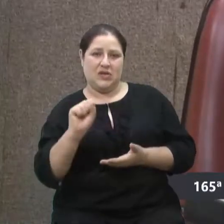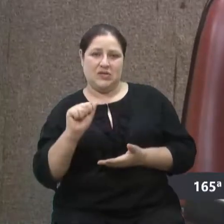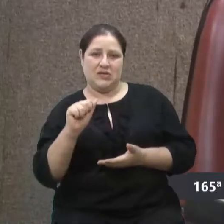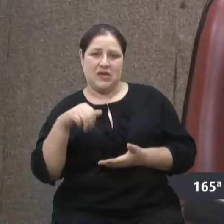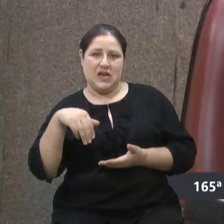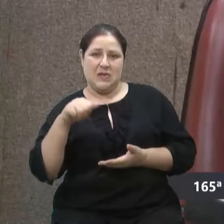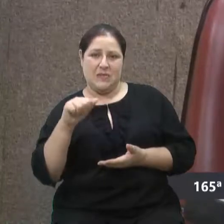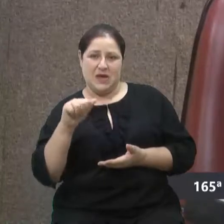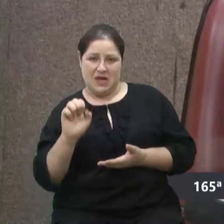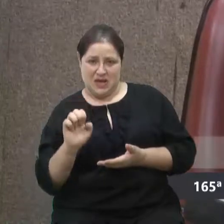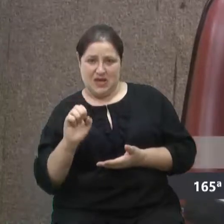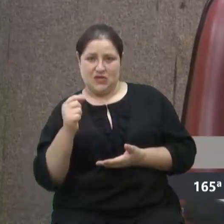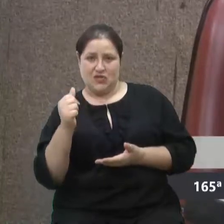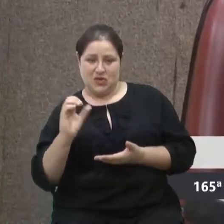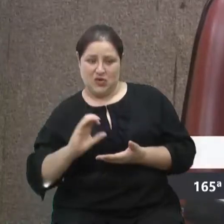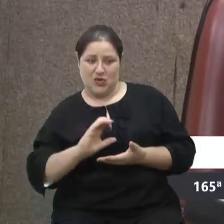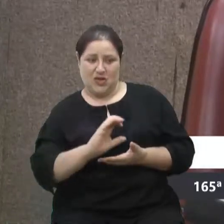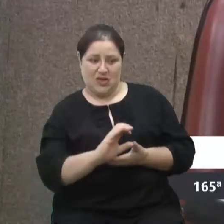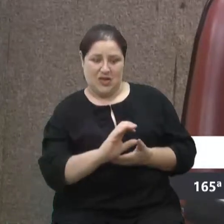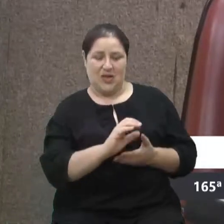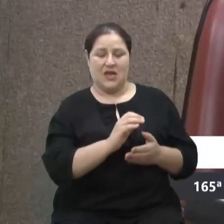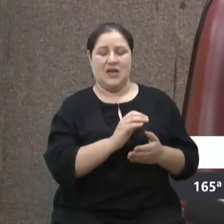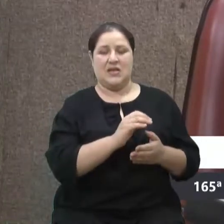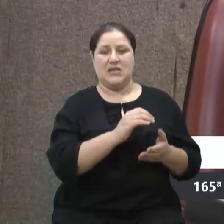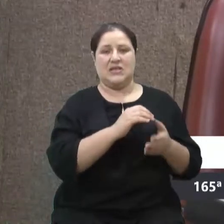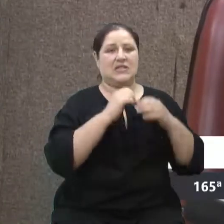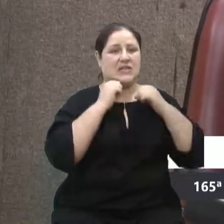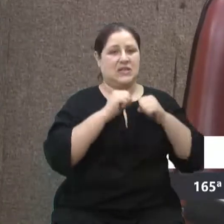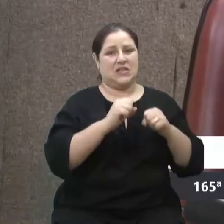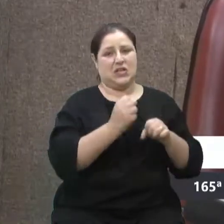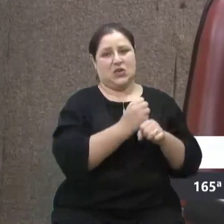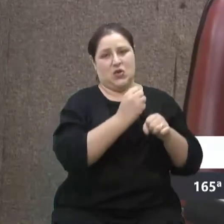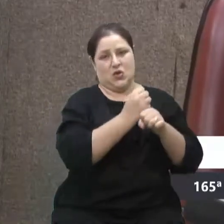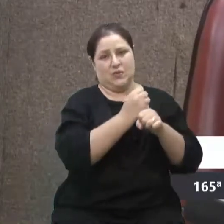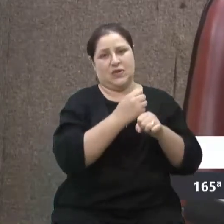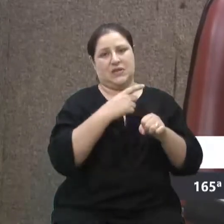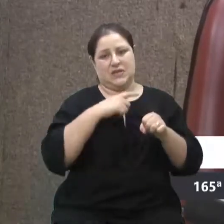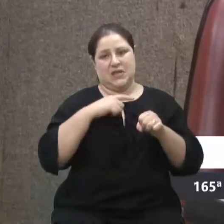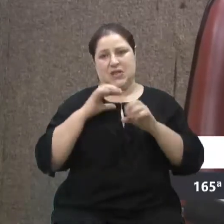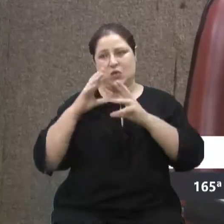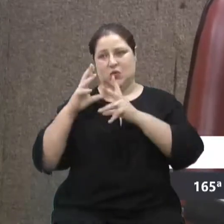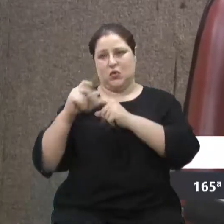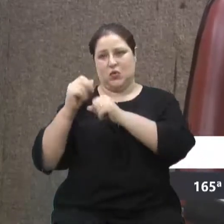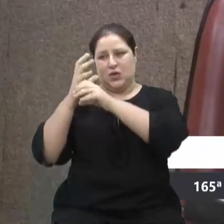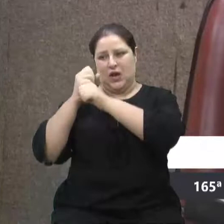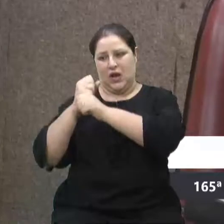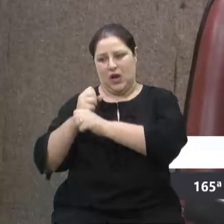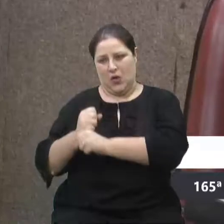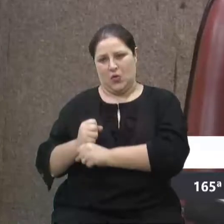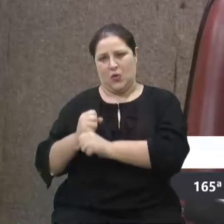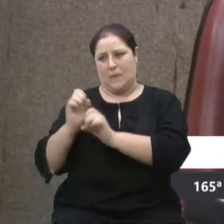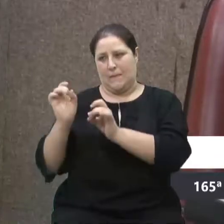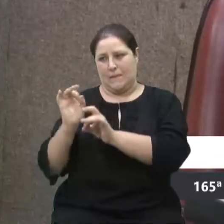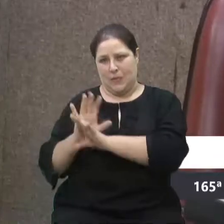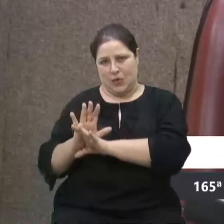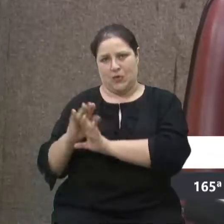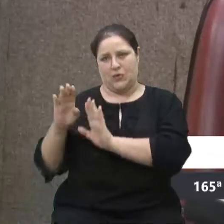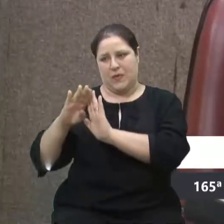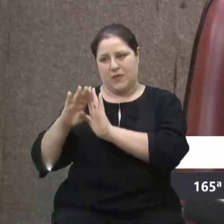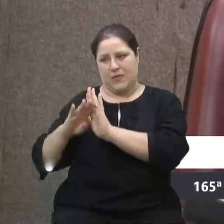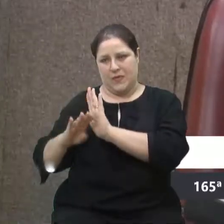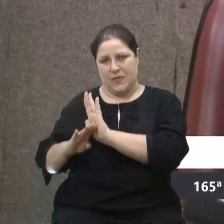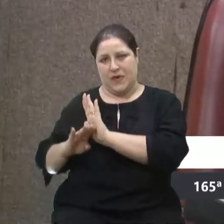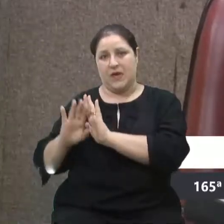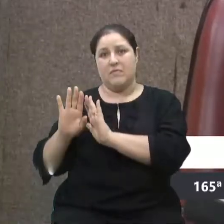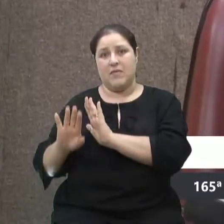cálculos prontos, já estou com todos os números para apresentar nessa casa, só ainda não trouxe eles. Mas, com certeza, esse dinheiro